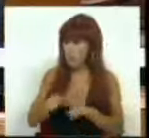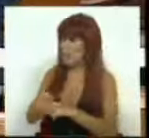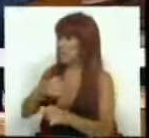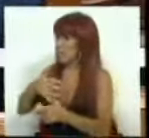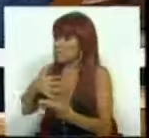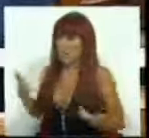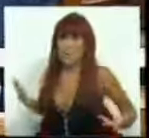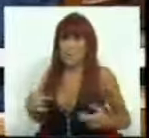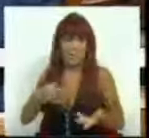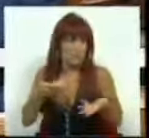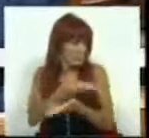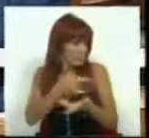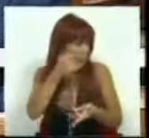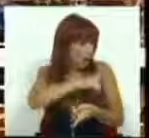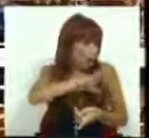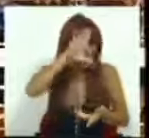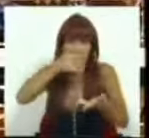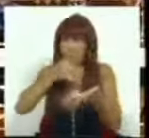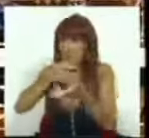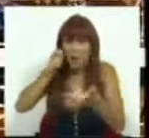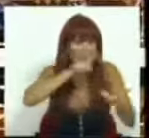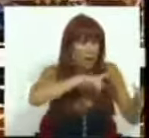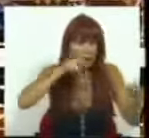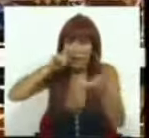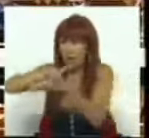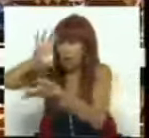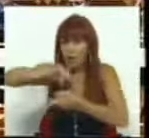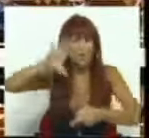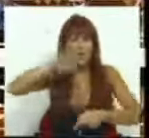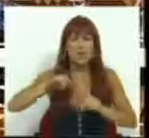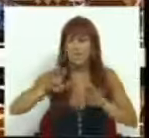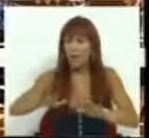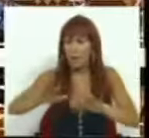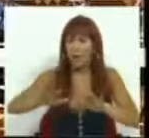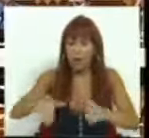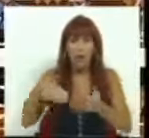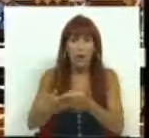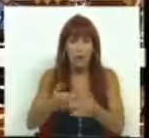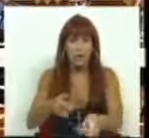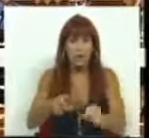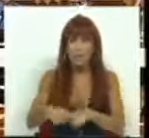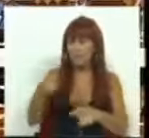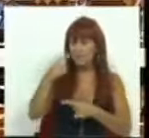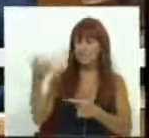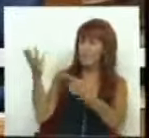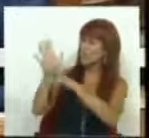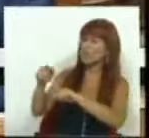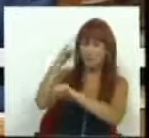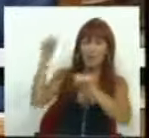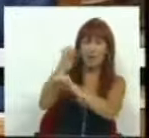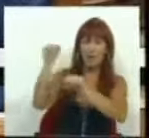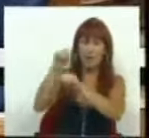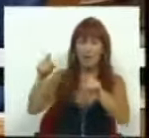empresários não têm interlocutores, nem sabem a quem se devem dirigir. A paralisia da AICEP é, deste ponto de vista, o exemplo mais